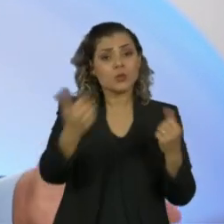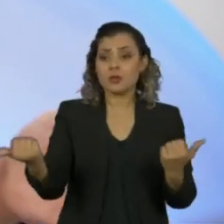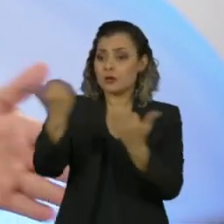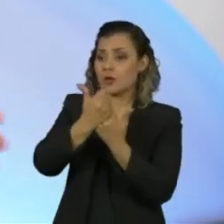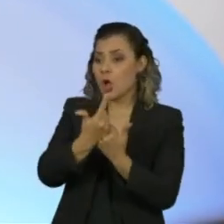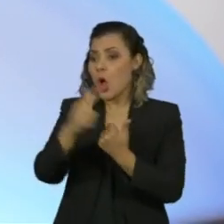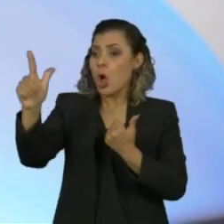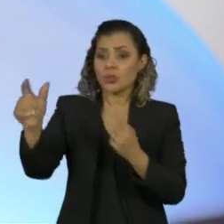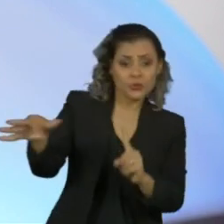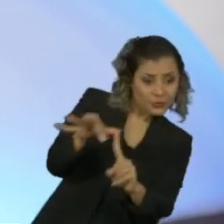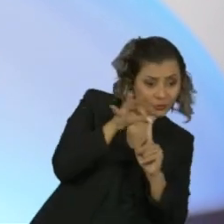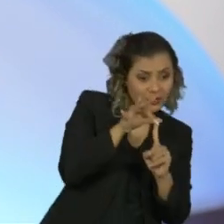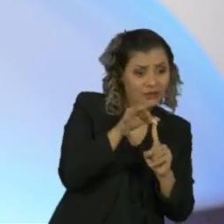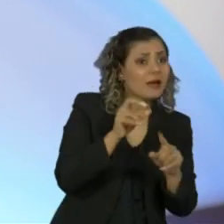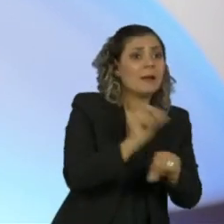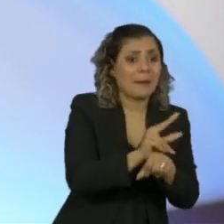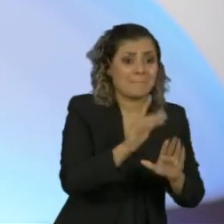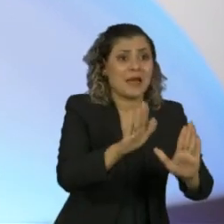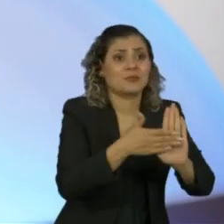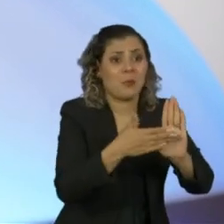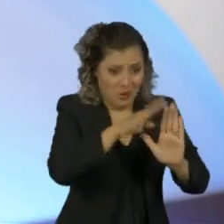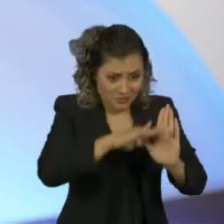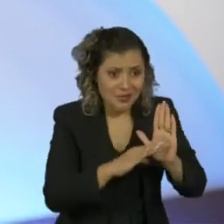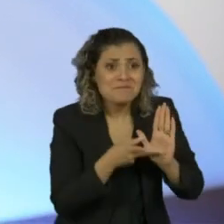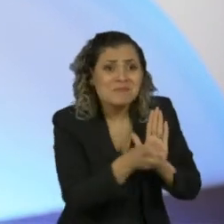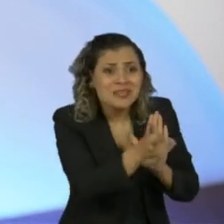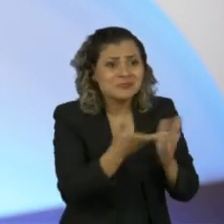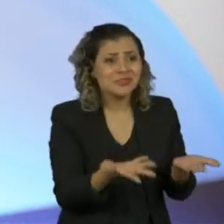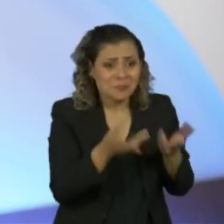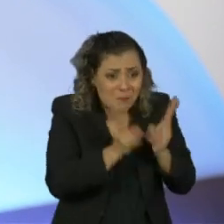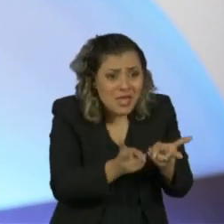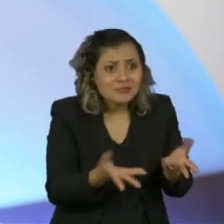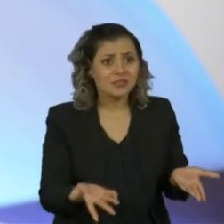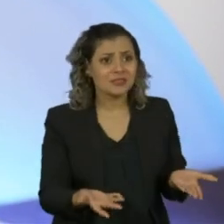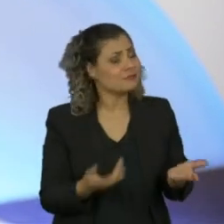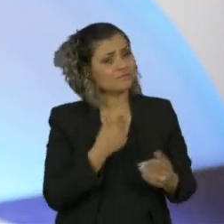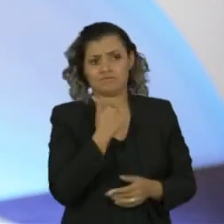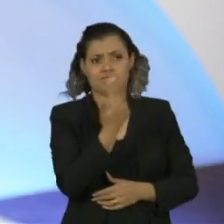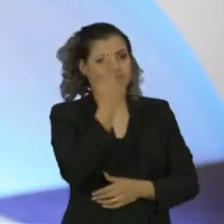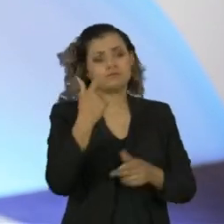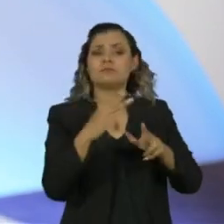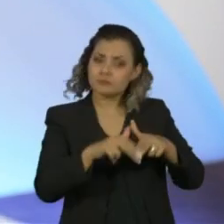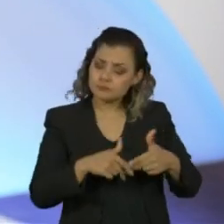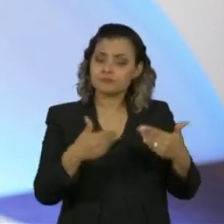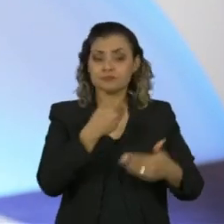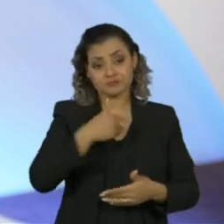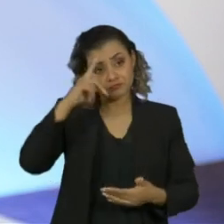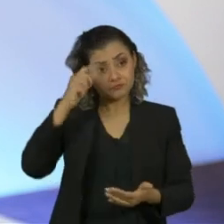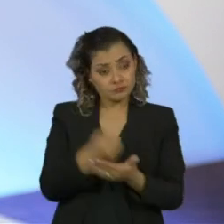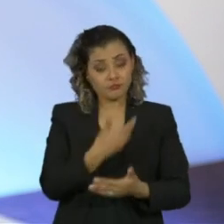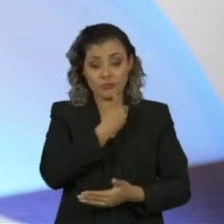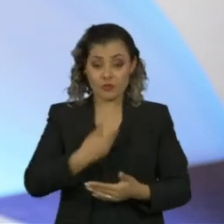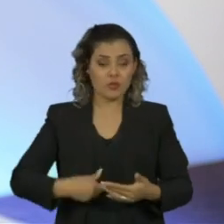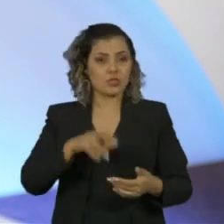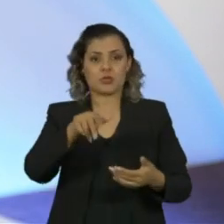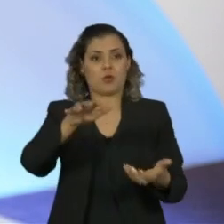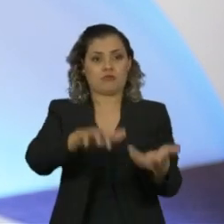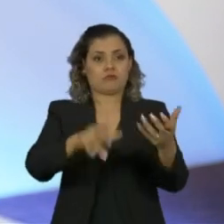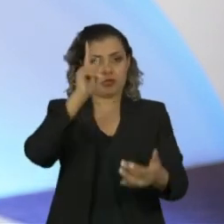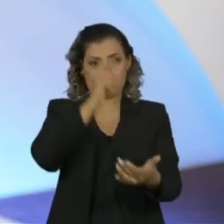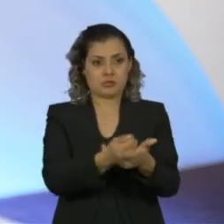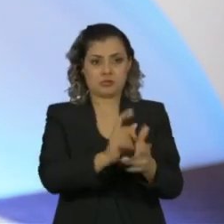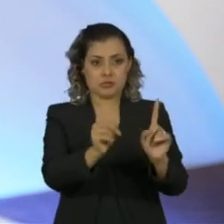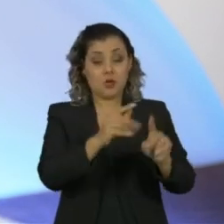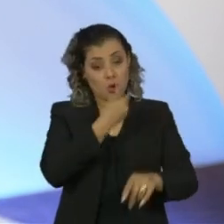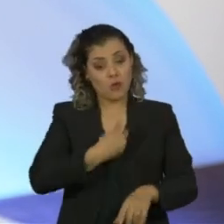O governo precisa, antes de pensar se cabe ou não a mudança do ministro, e essa é uma decisão do governo, não é do parlamento, se o governo